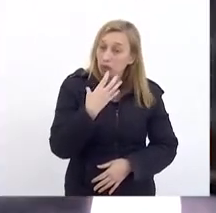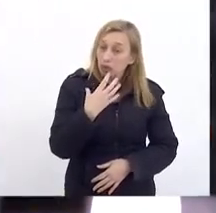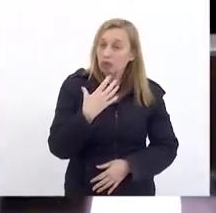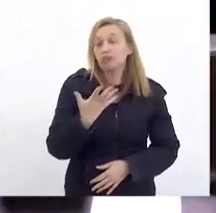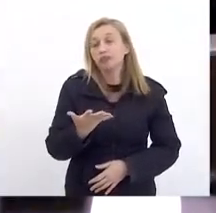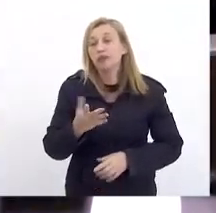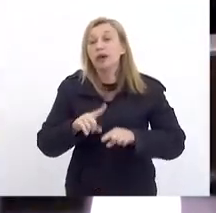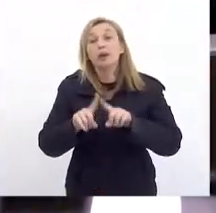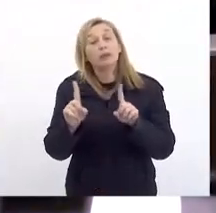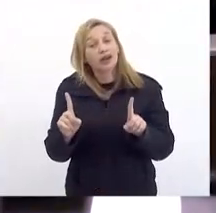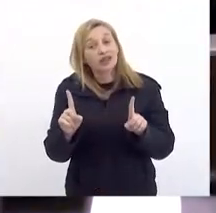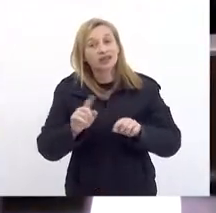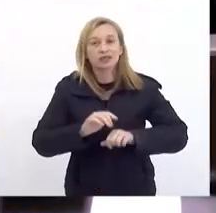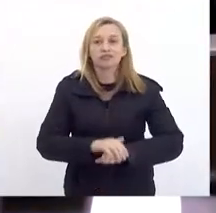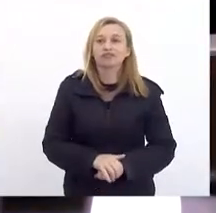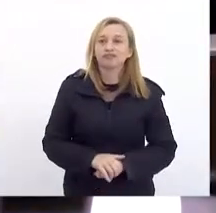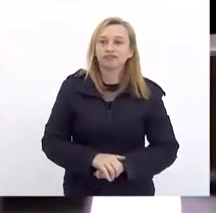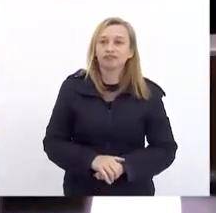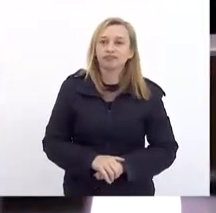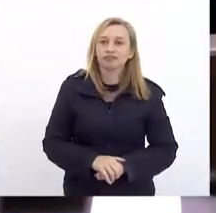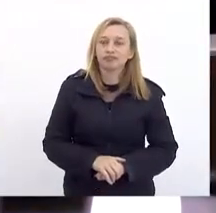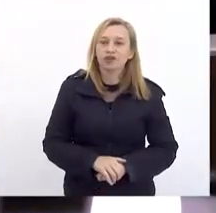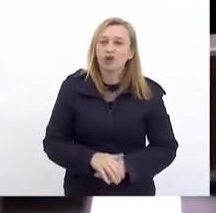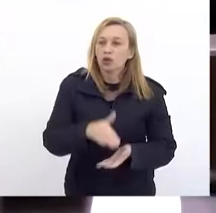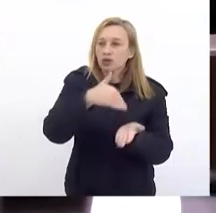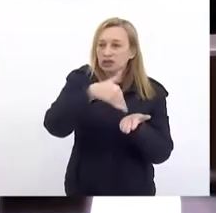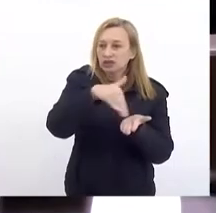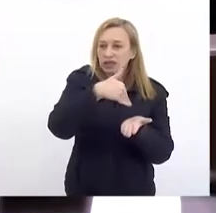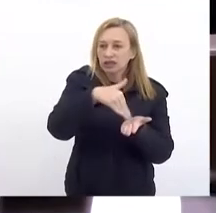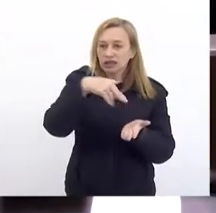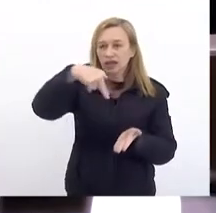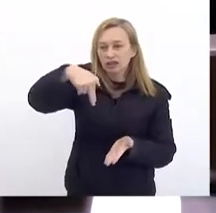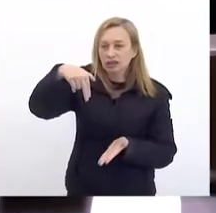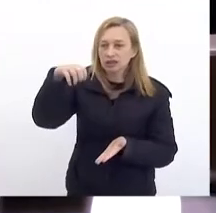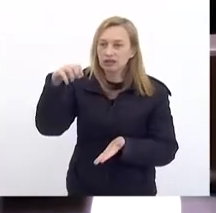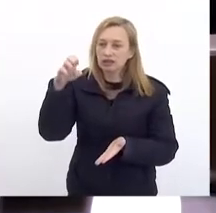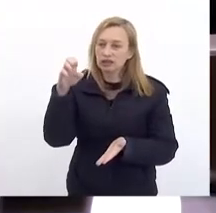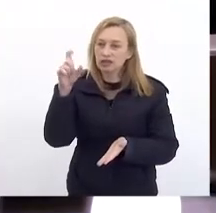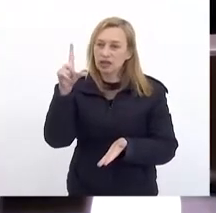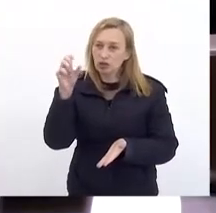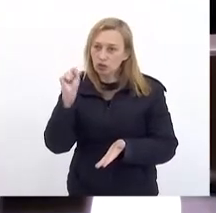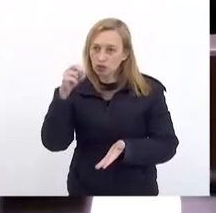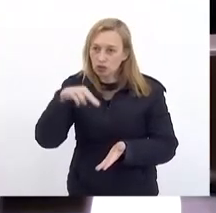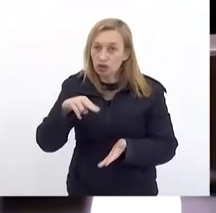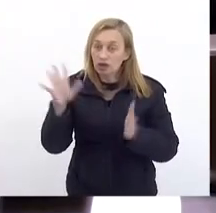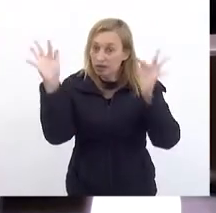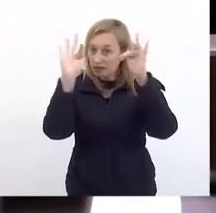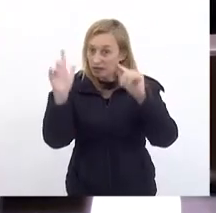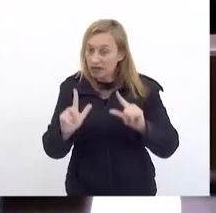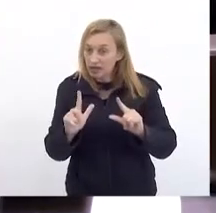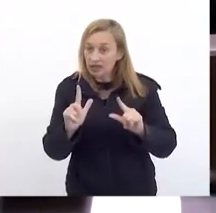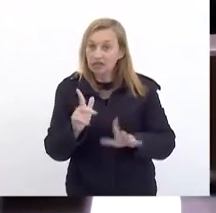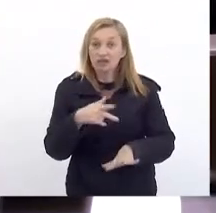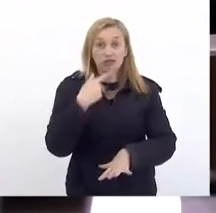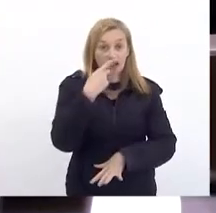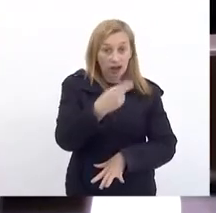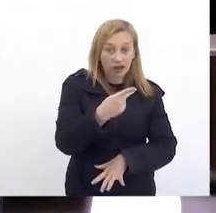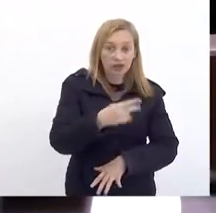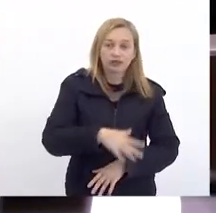Mas ao mesmo tempo O secretário Nelson Rocha Foi feliz Em afirmar